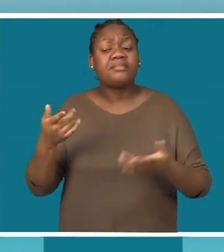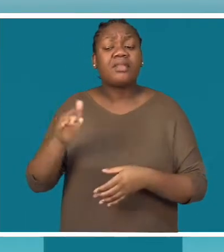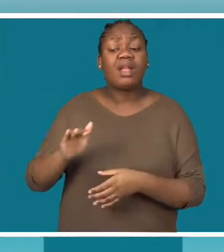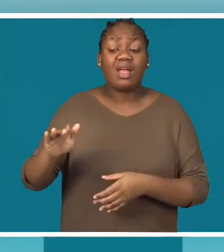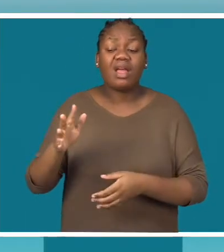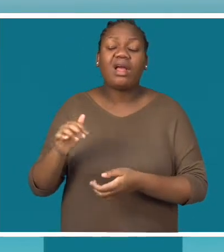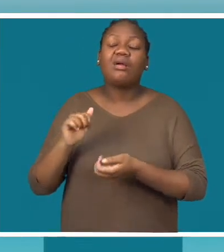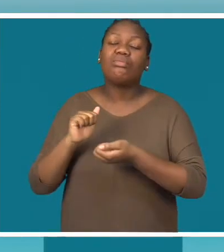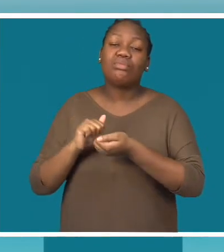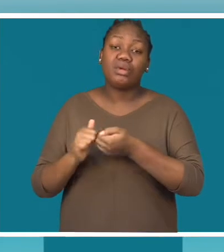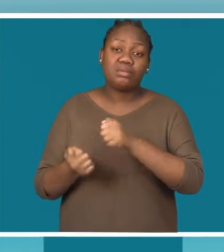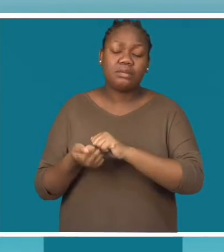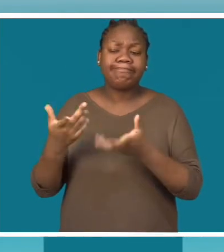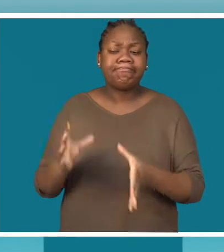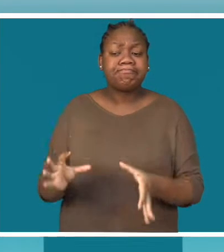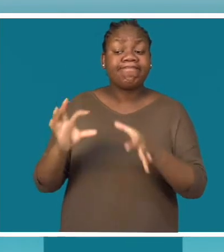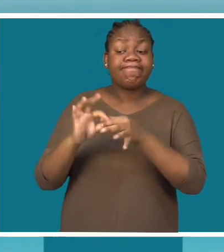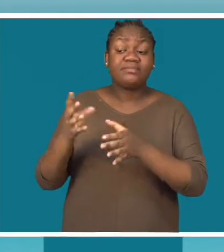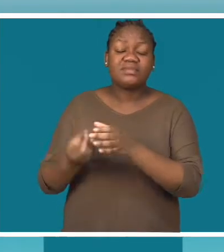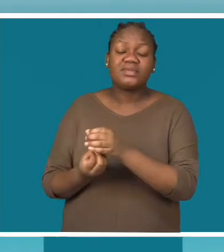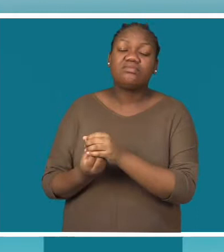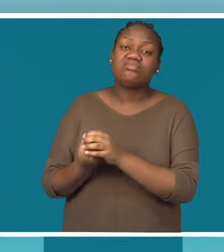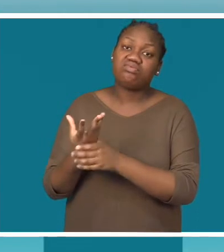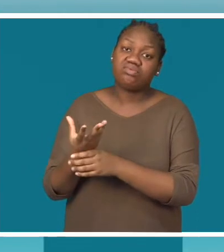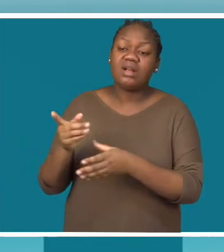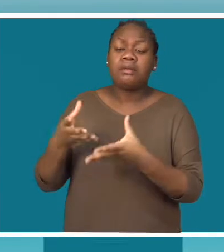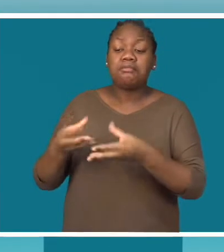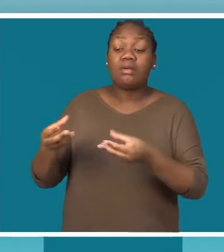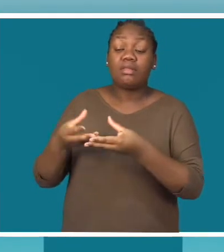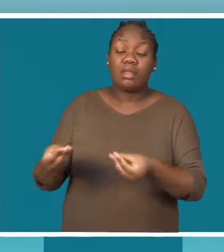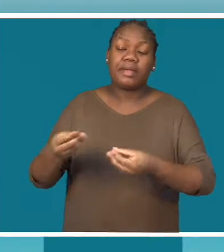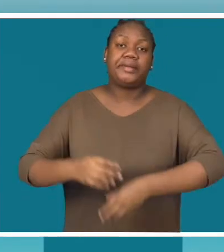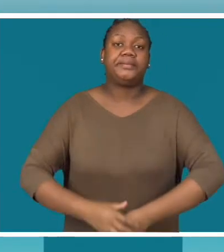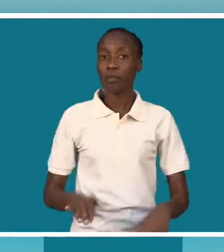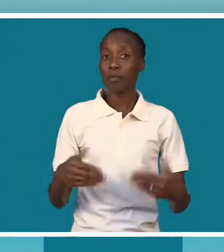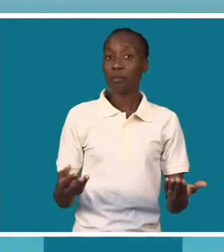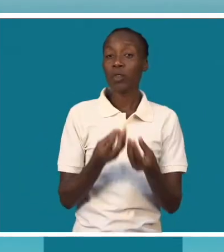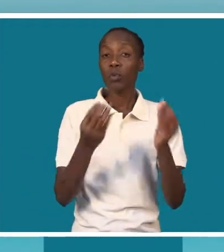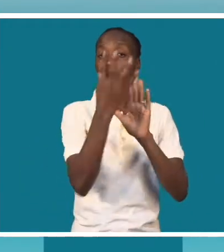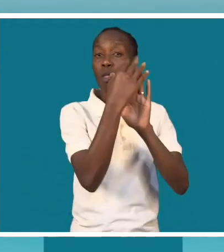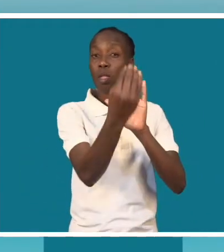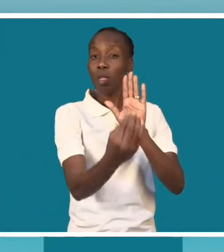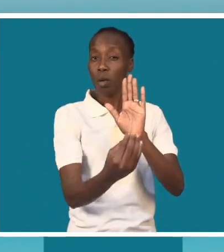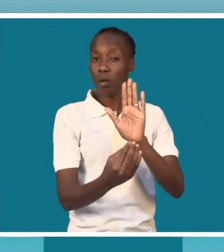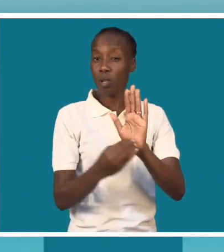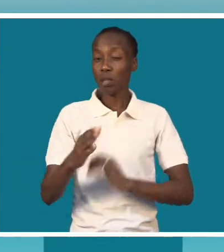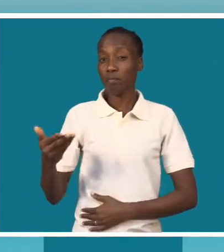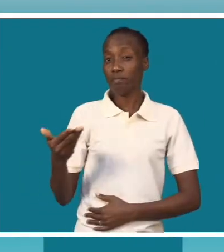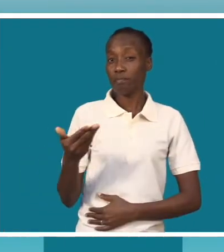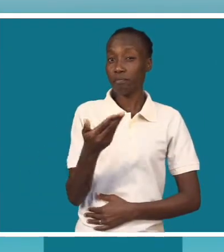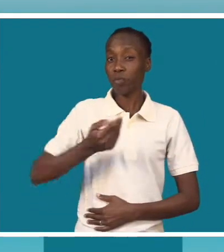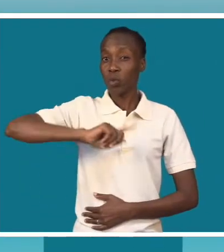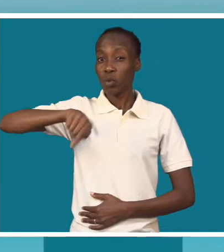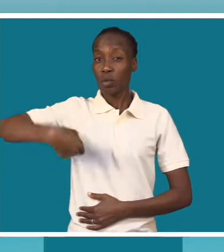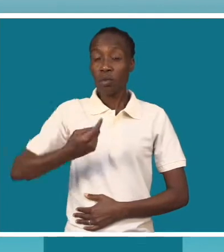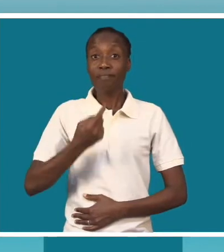equipamento modernizado e envolvimento da comunidade no combate a este problema. Como resultado do reforço da nossa